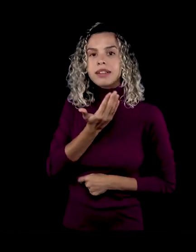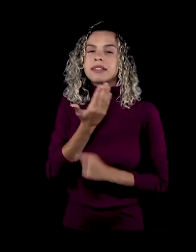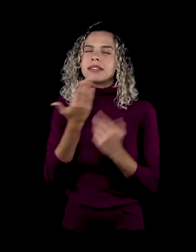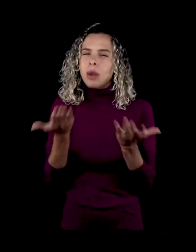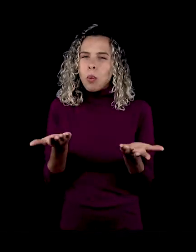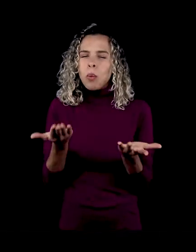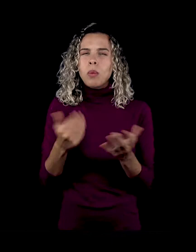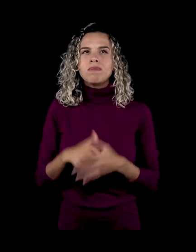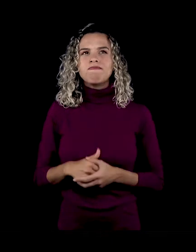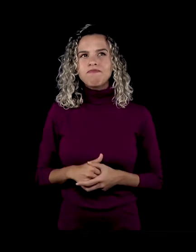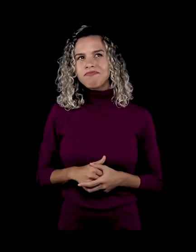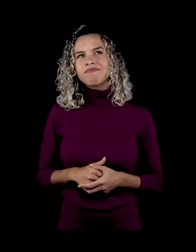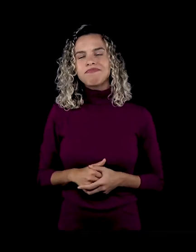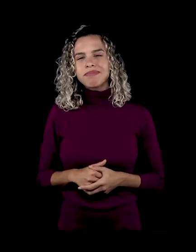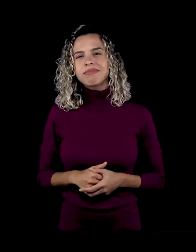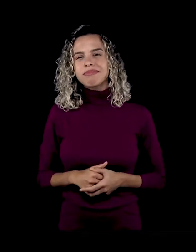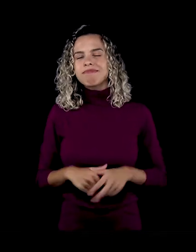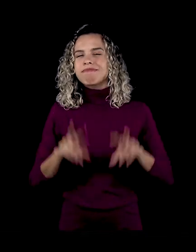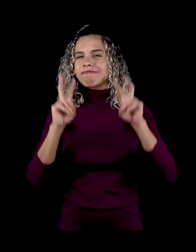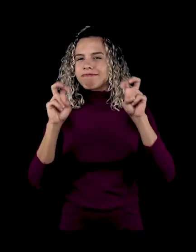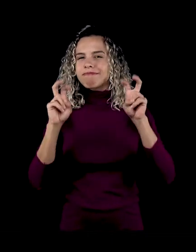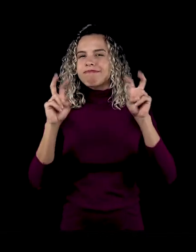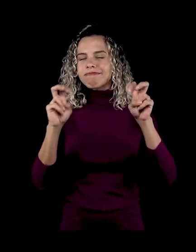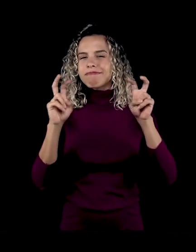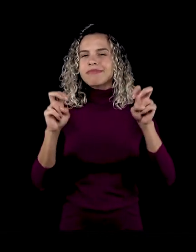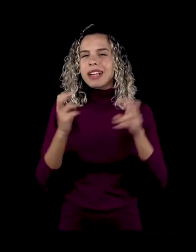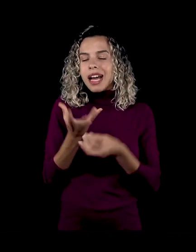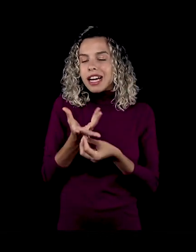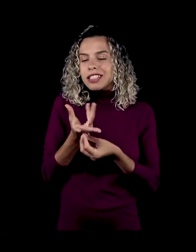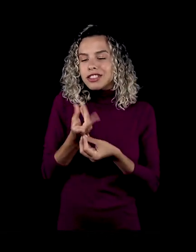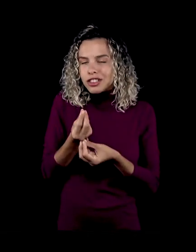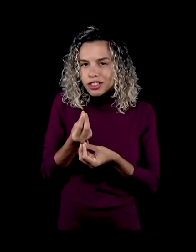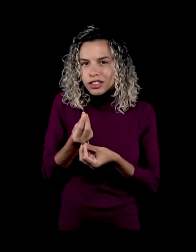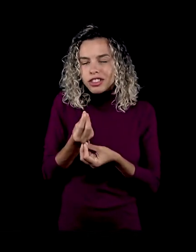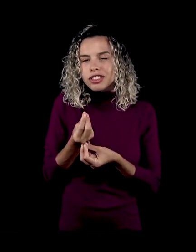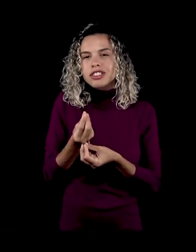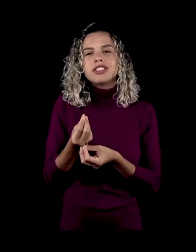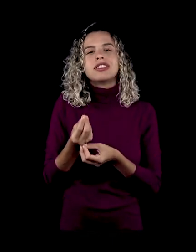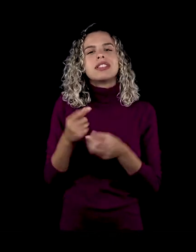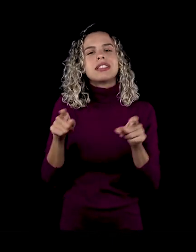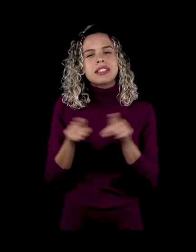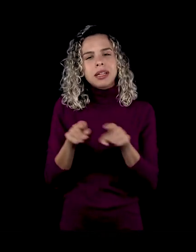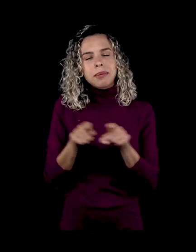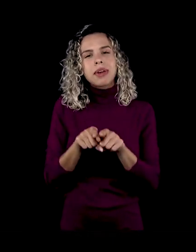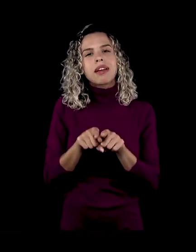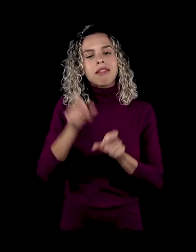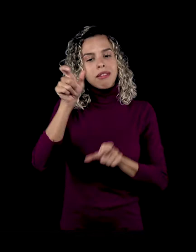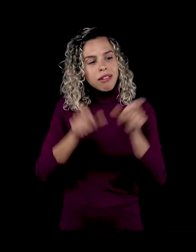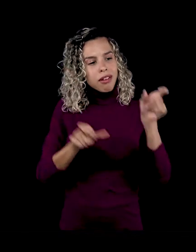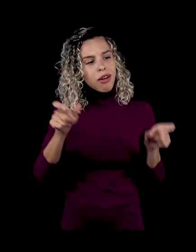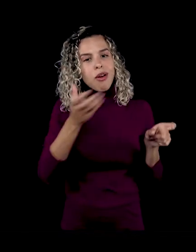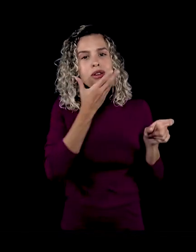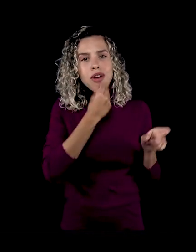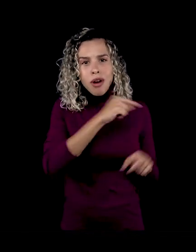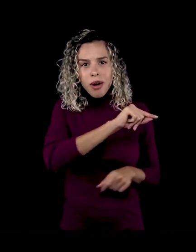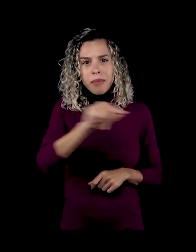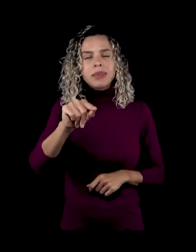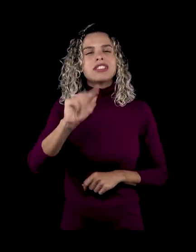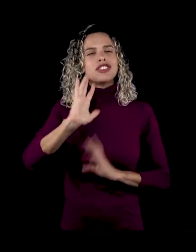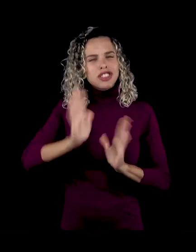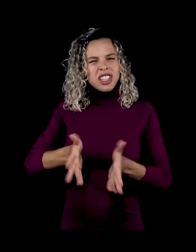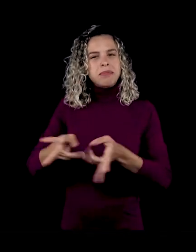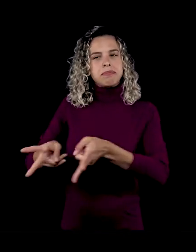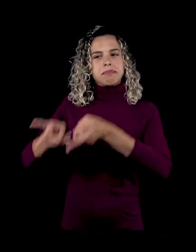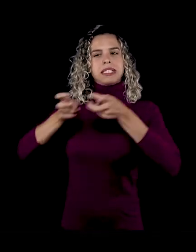Então, é muito sobre essa arte e desses homens já fazerem essa leitura, né? Esse